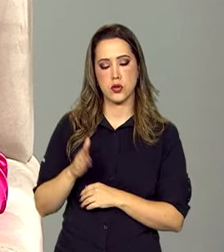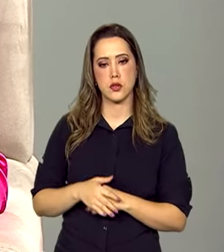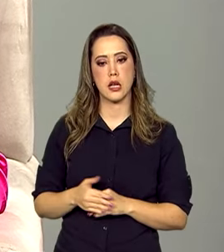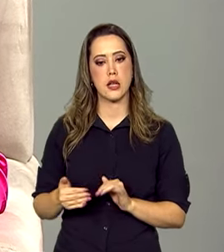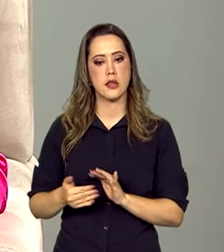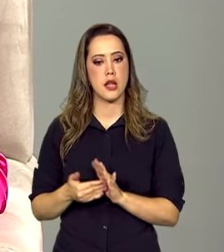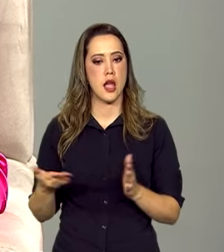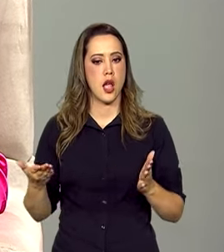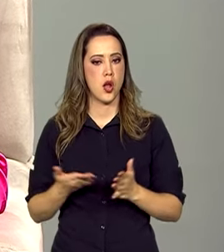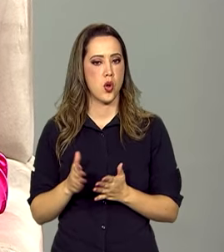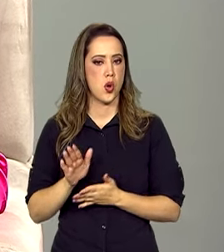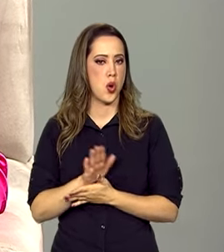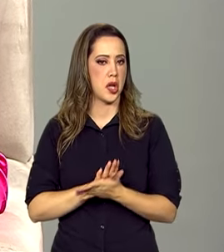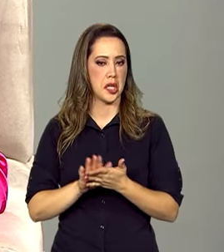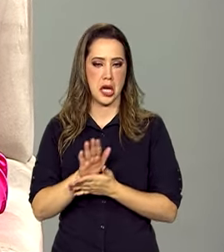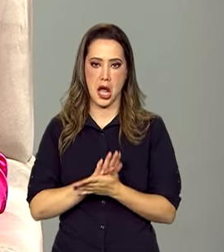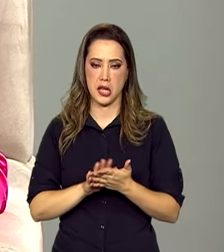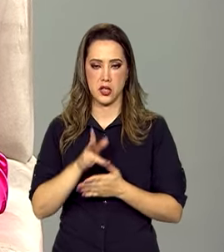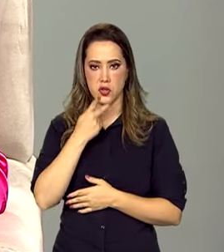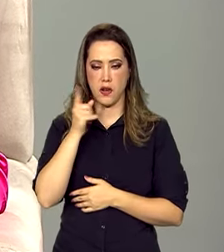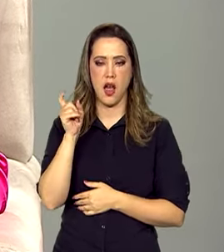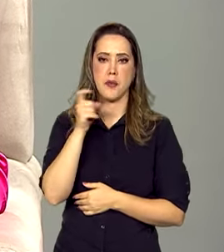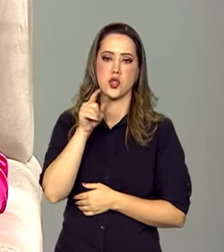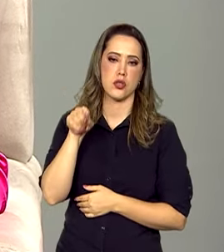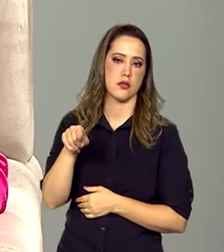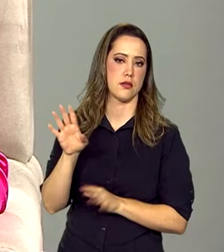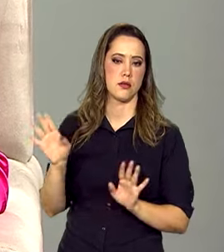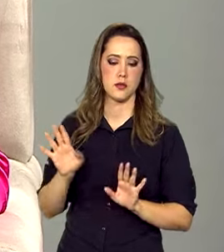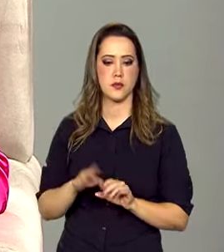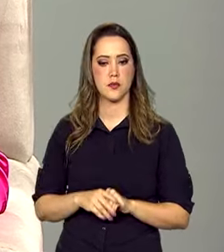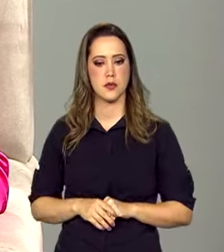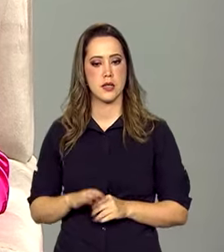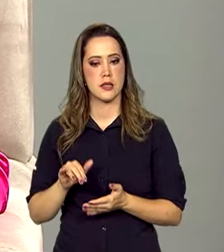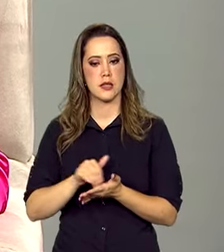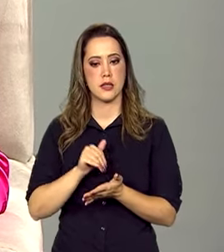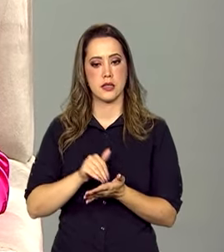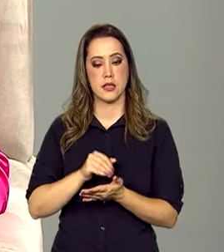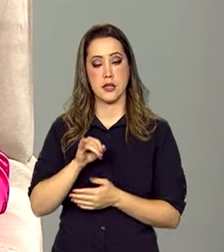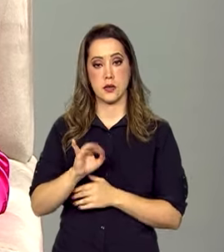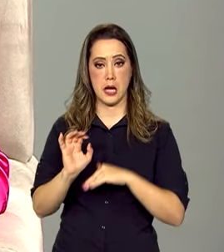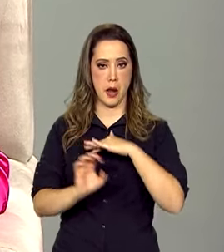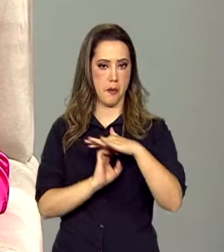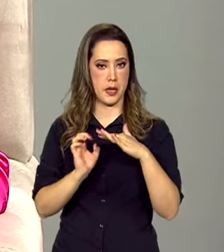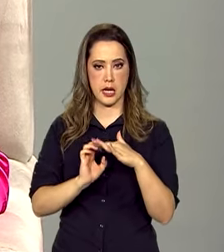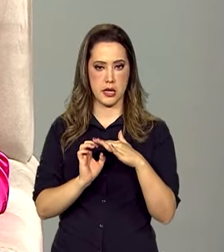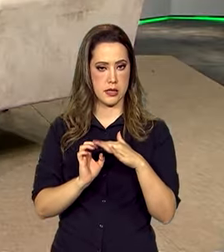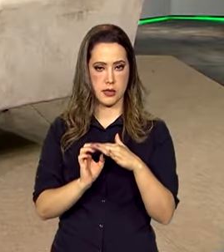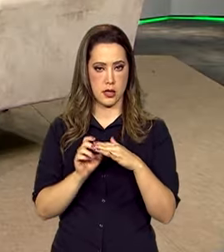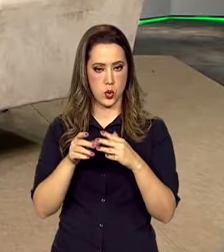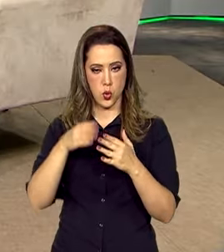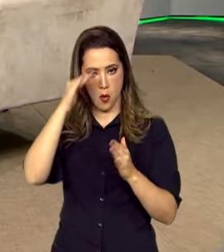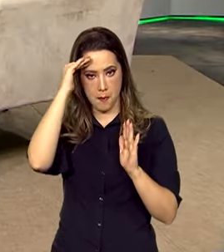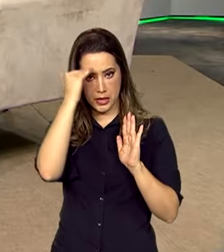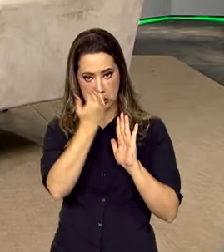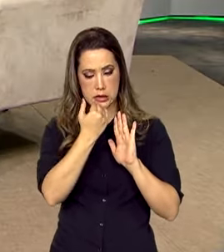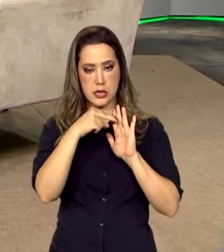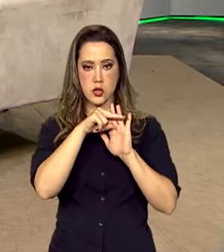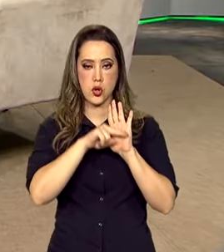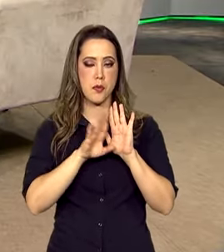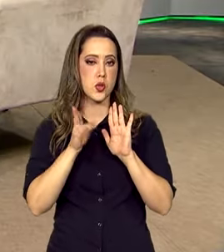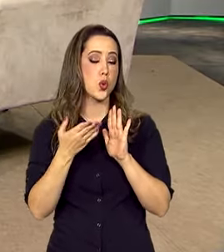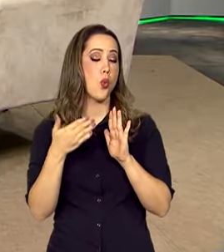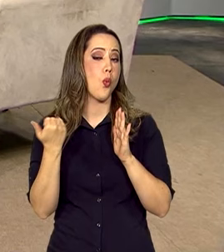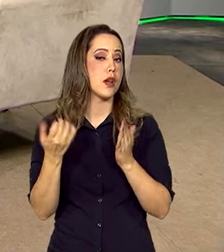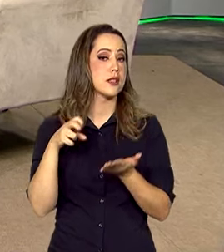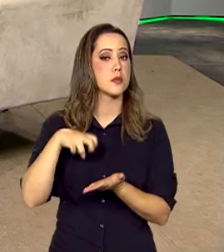até agora não houve nenhum desmentido nesse sentido. Secretário, se alguma produtora não cumprir essa determinação vigente, quais são as punições?